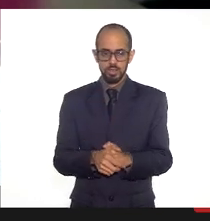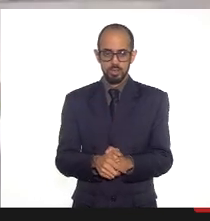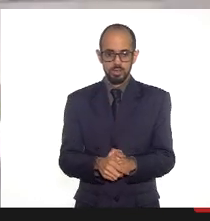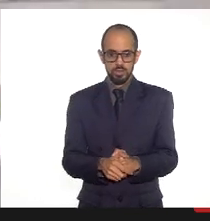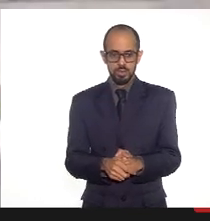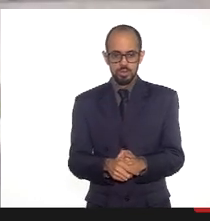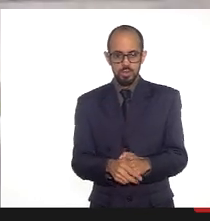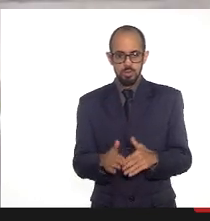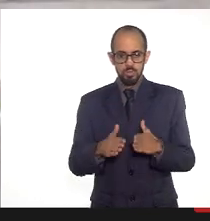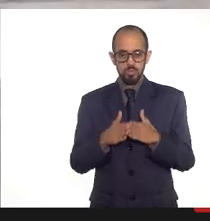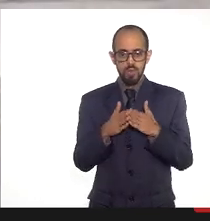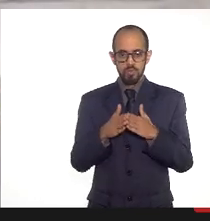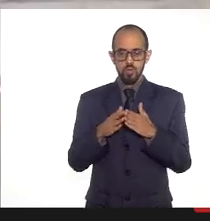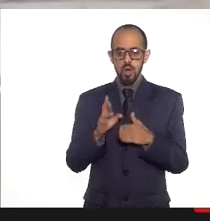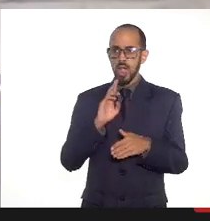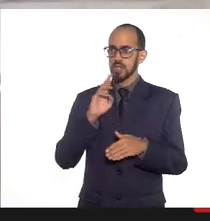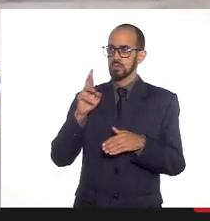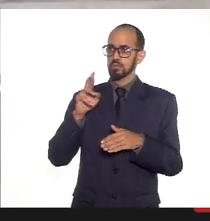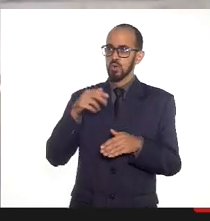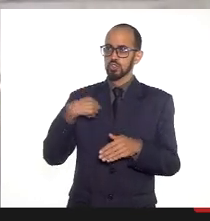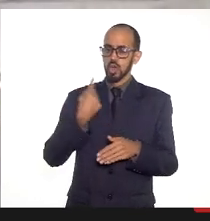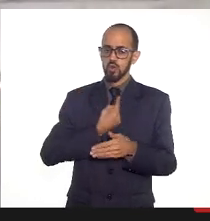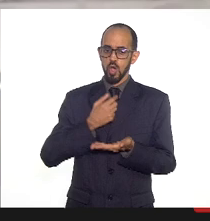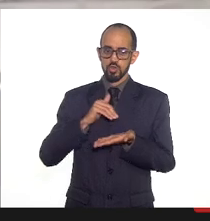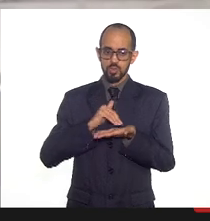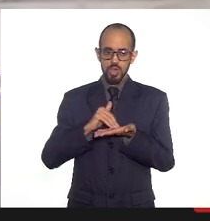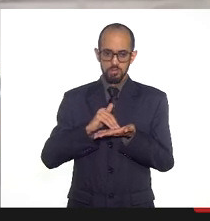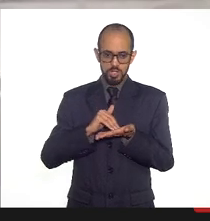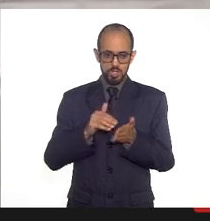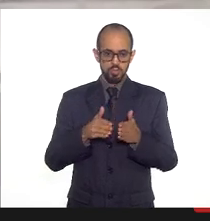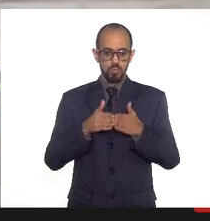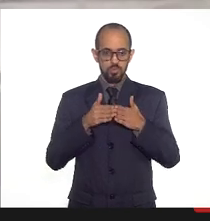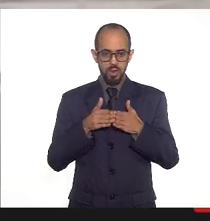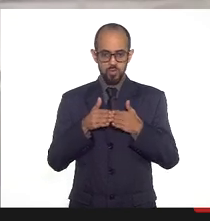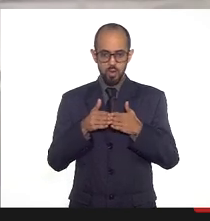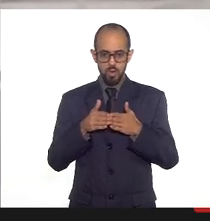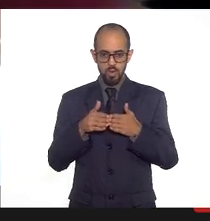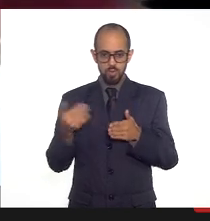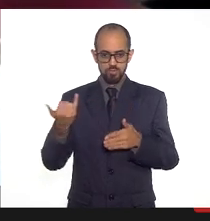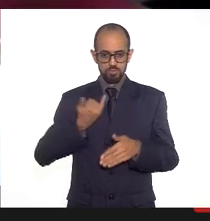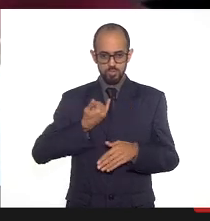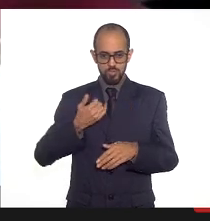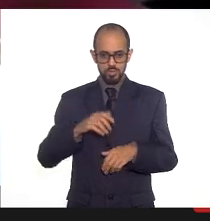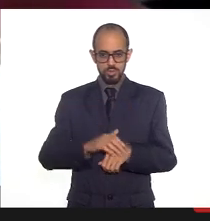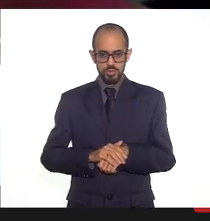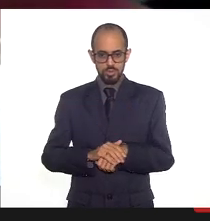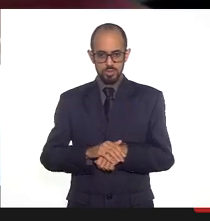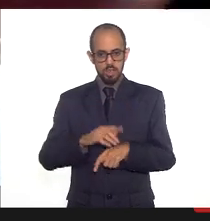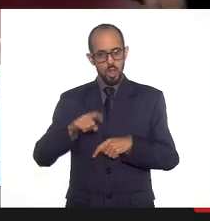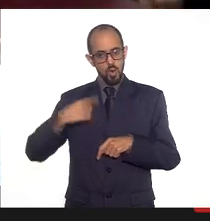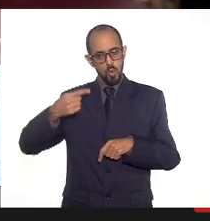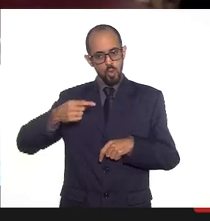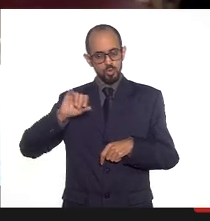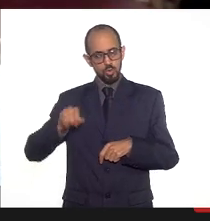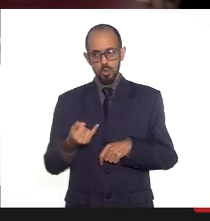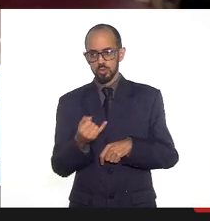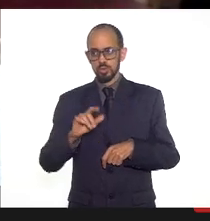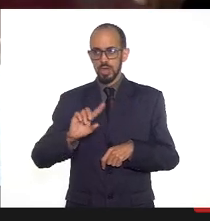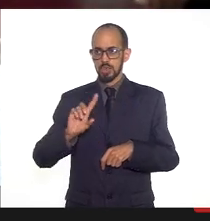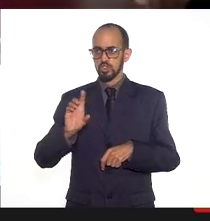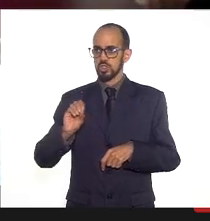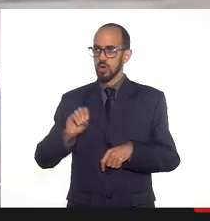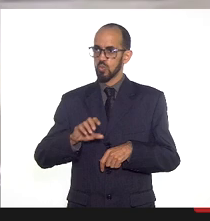Perfeito. por favor, responde ao nosso gabinete depois, por gentileza. Não, não é uma oportunidade por escrito. Com certeza.